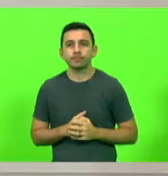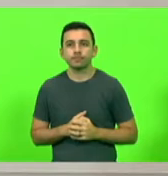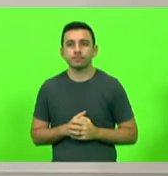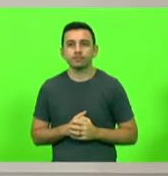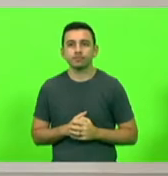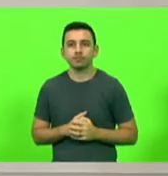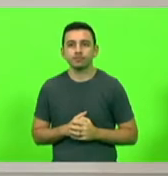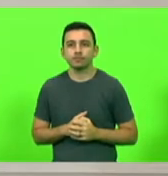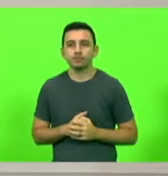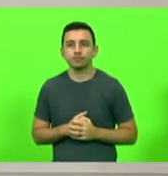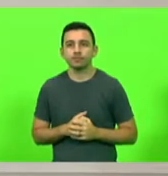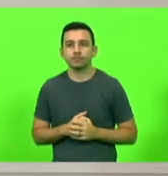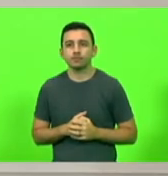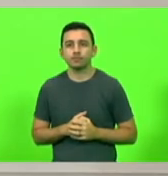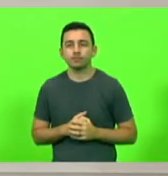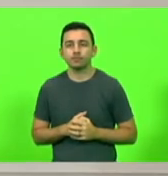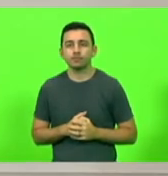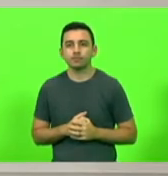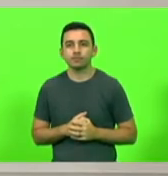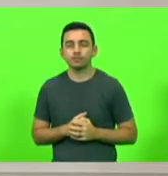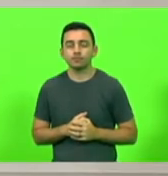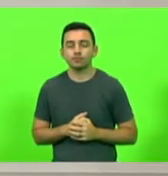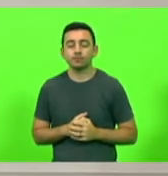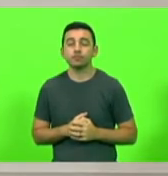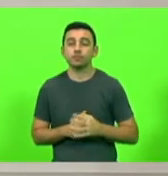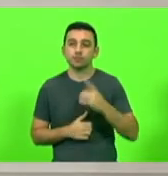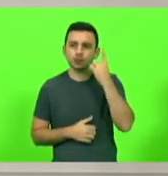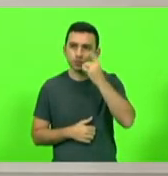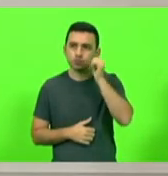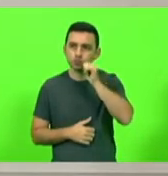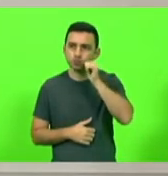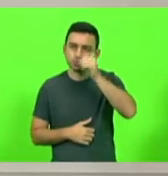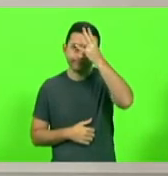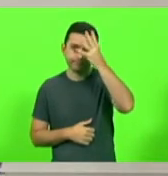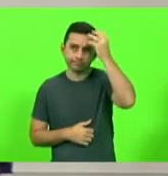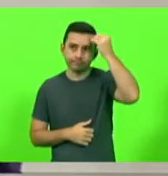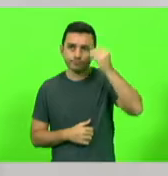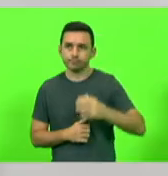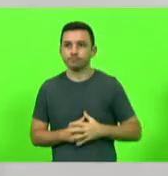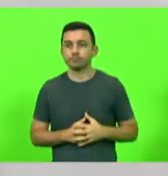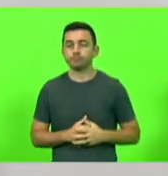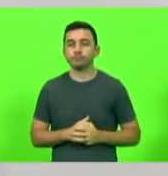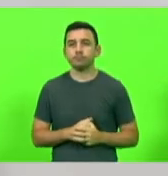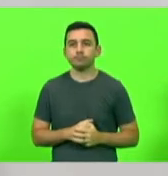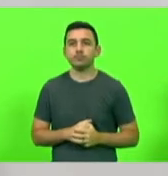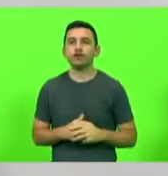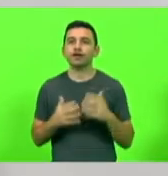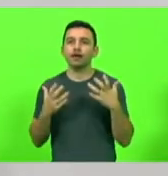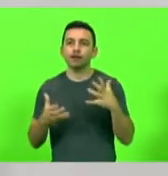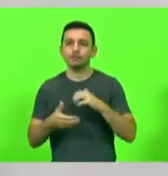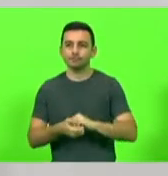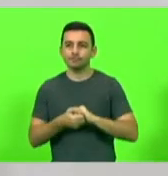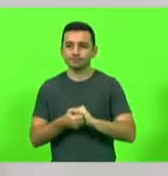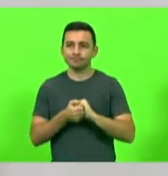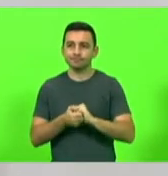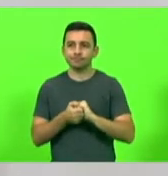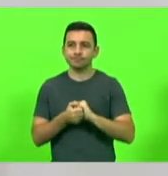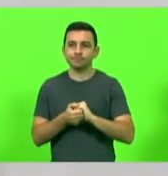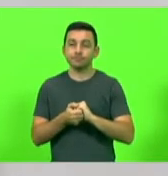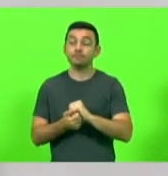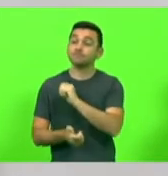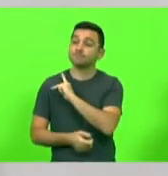Com a palavra a deputada Luciane Carminati. Quero cumprimentá-lo, presidente,